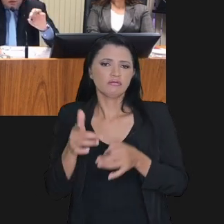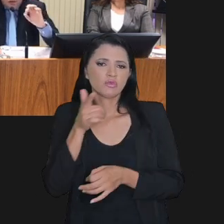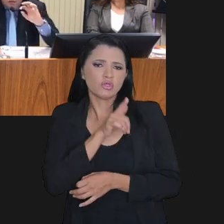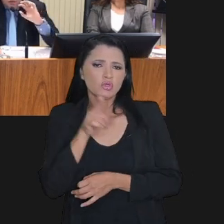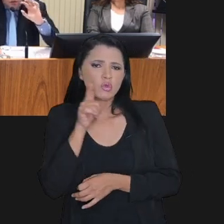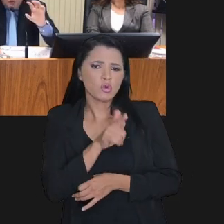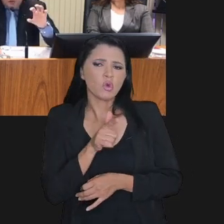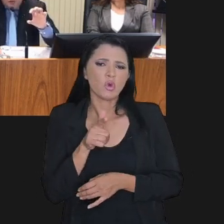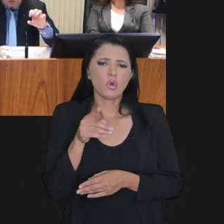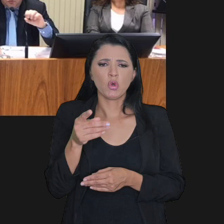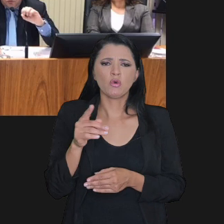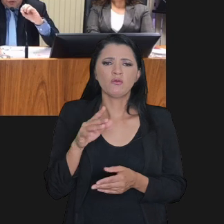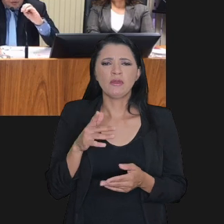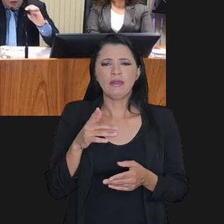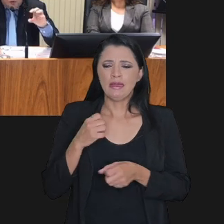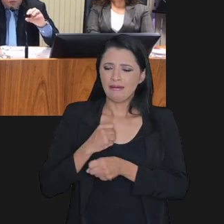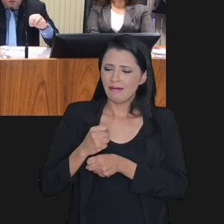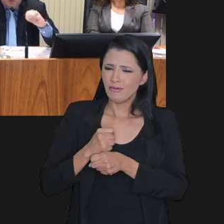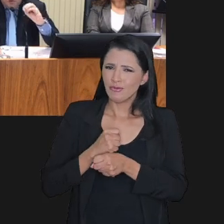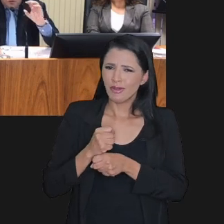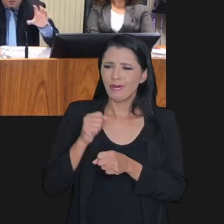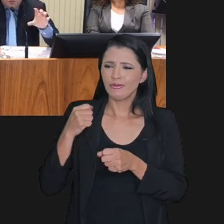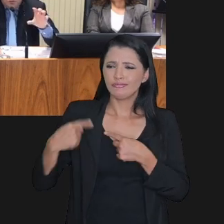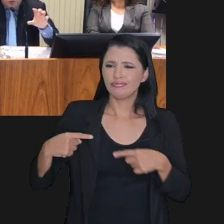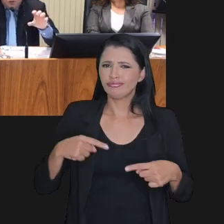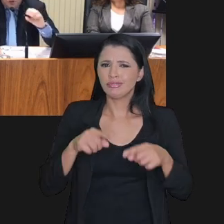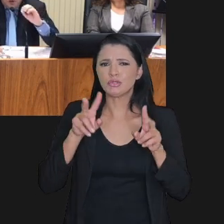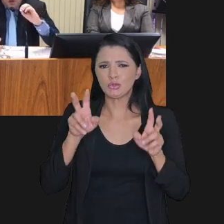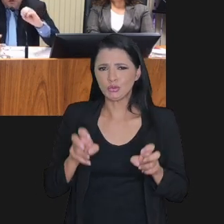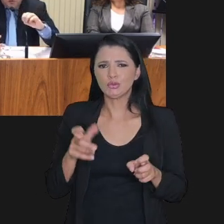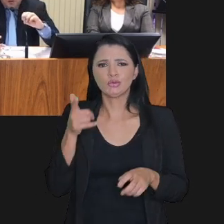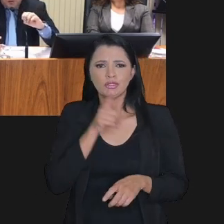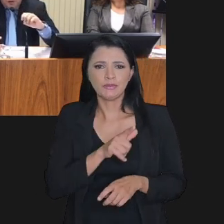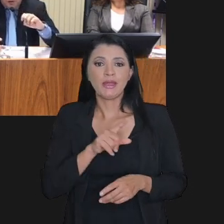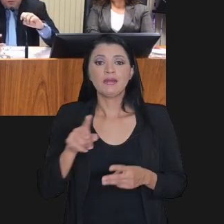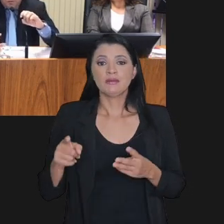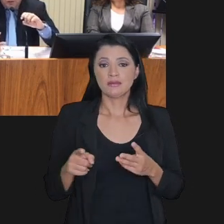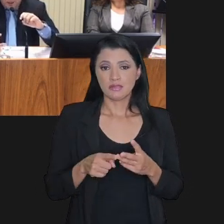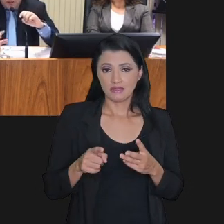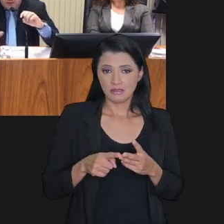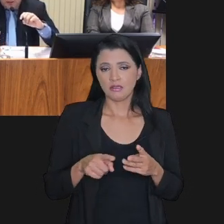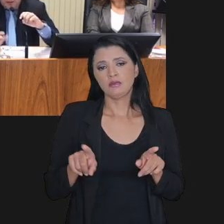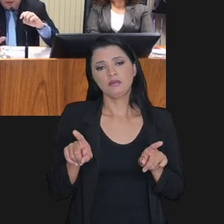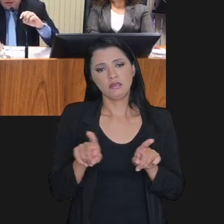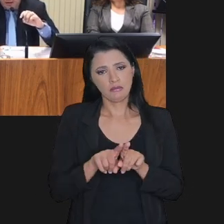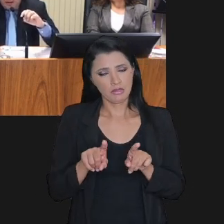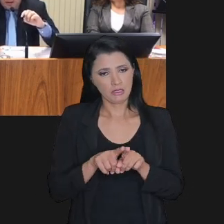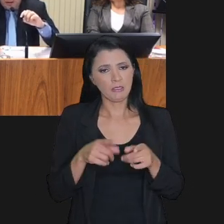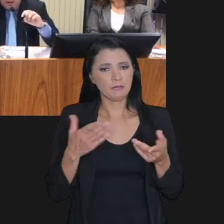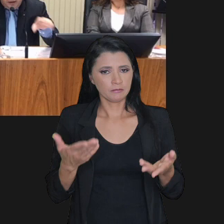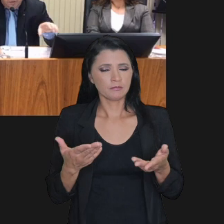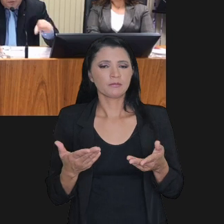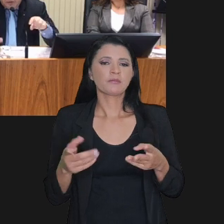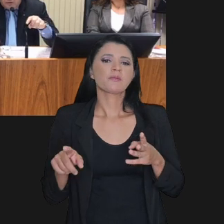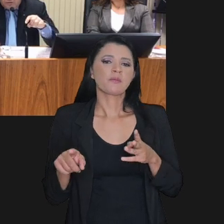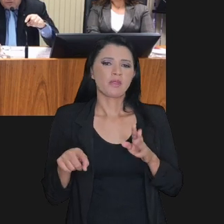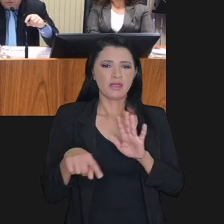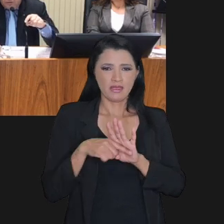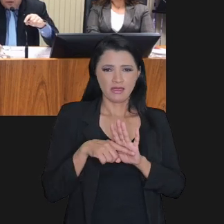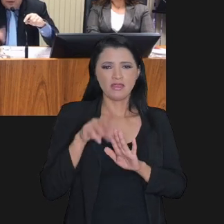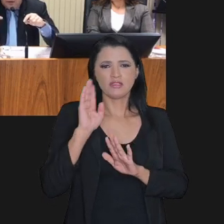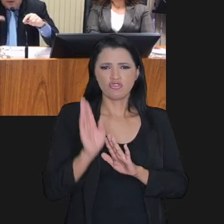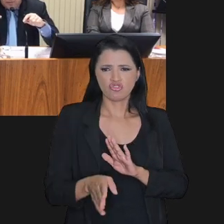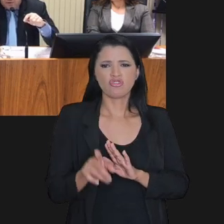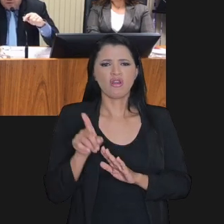se resolvia assuntos que estavam há muitos anos sendo discutidos, no terceiro, e também no terceiro